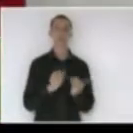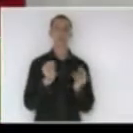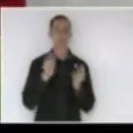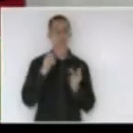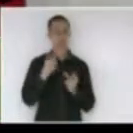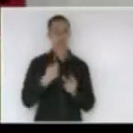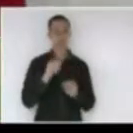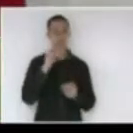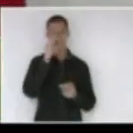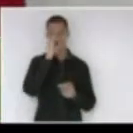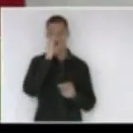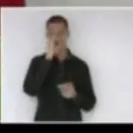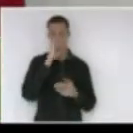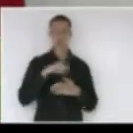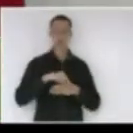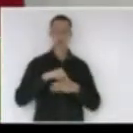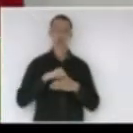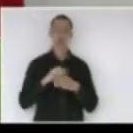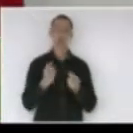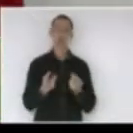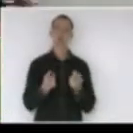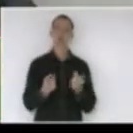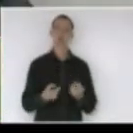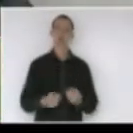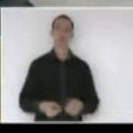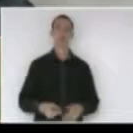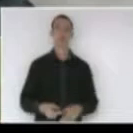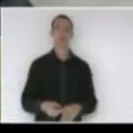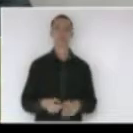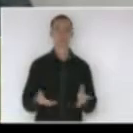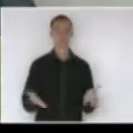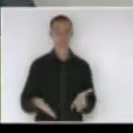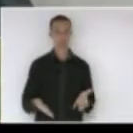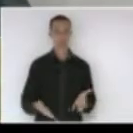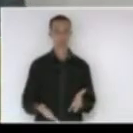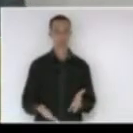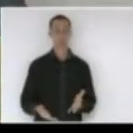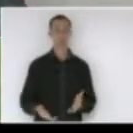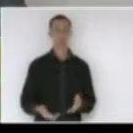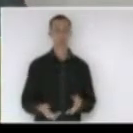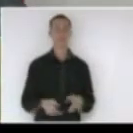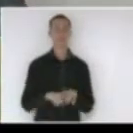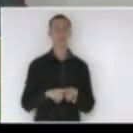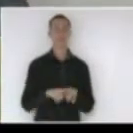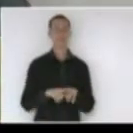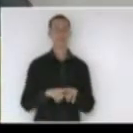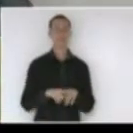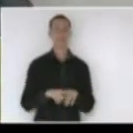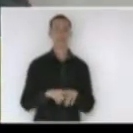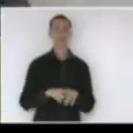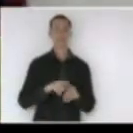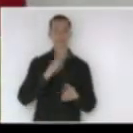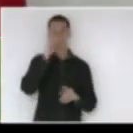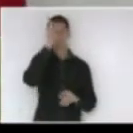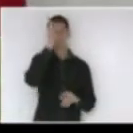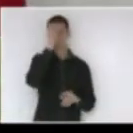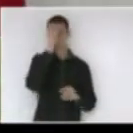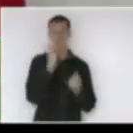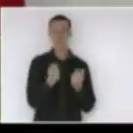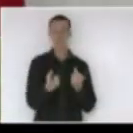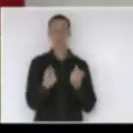produtiva da suinocultura e mais recentemente com a própria cadeia da avicultura